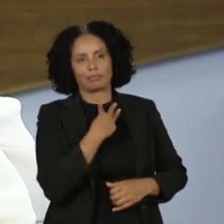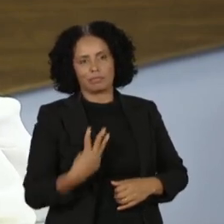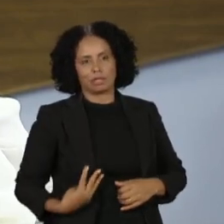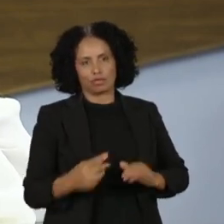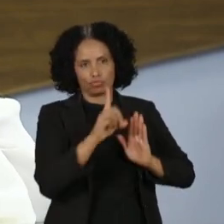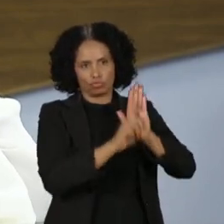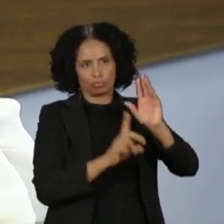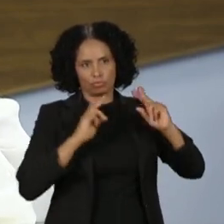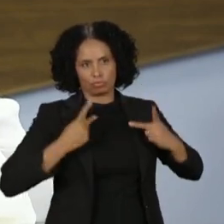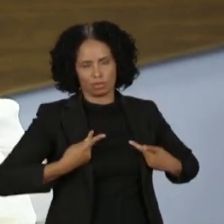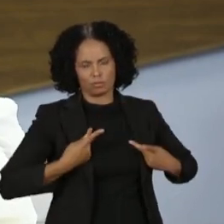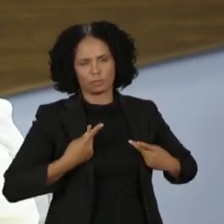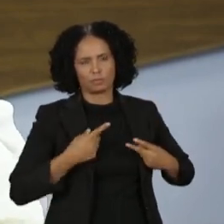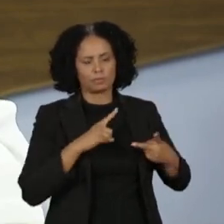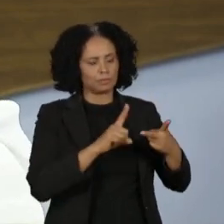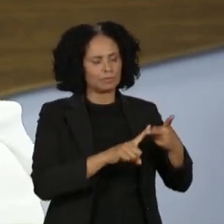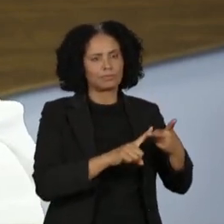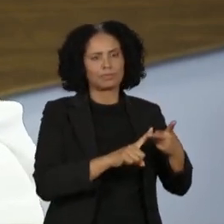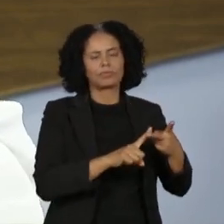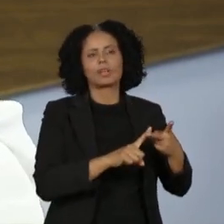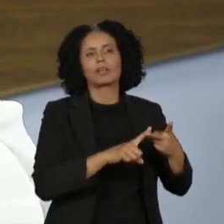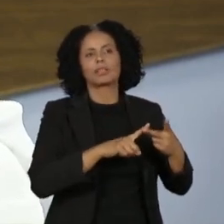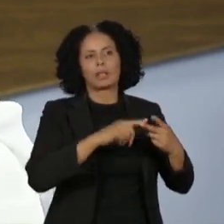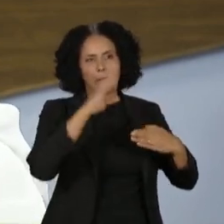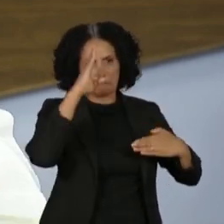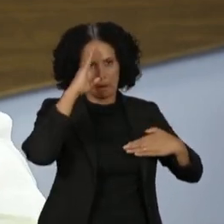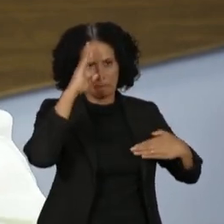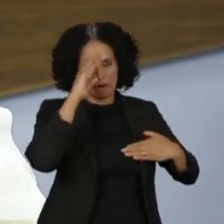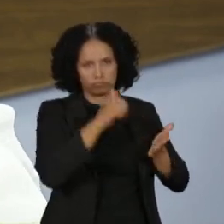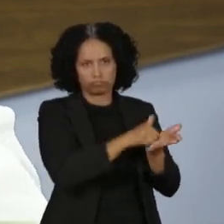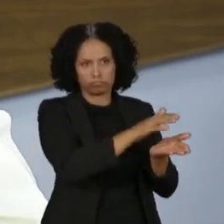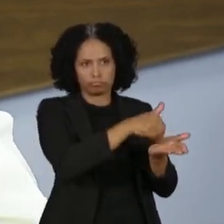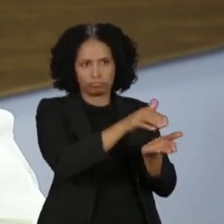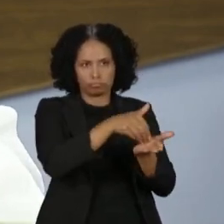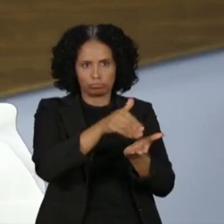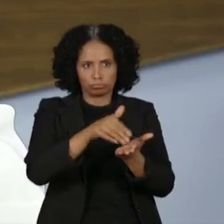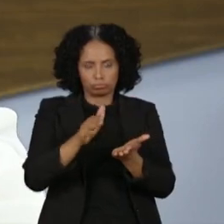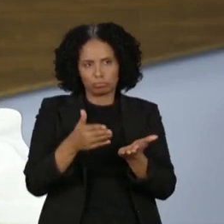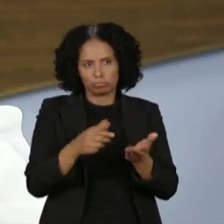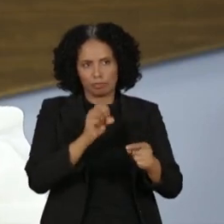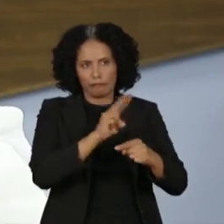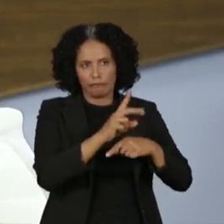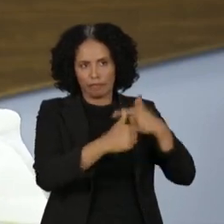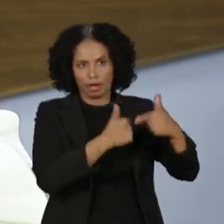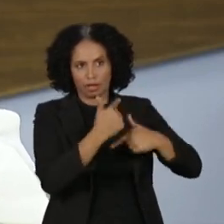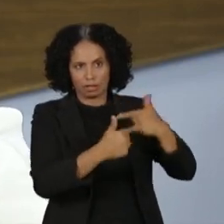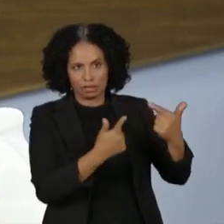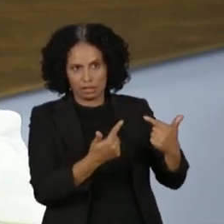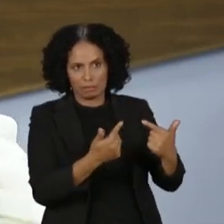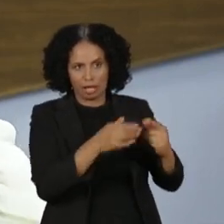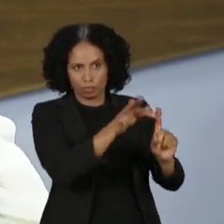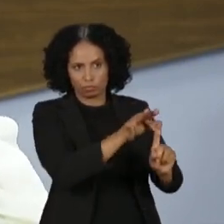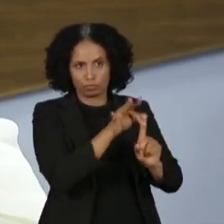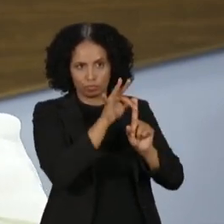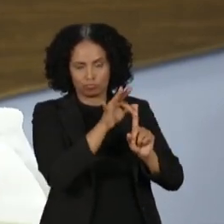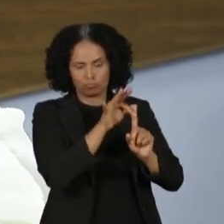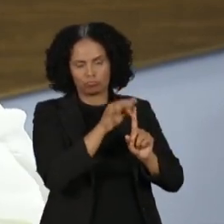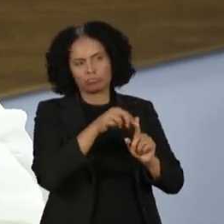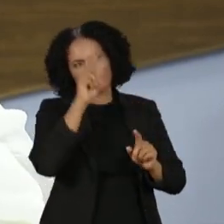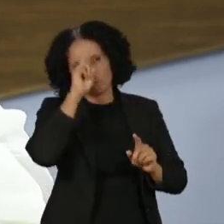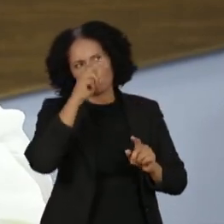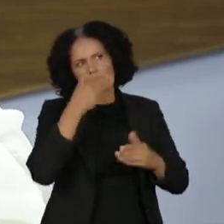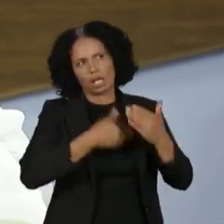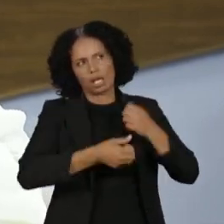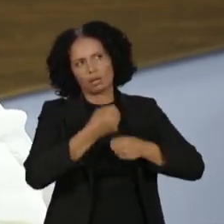E o outro é a demissão de militares, de cargos comissionados. Esse é um tema caro ao presidente Lula na campanha. Eu lembro em